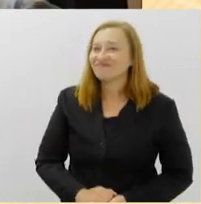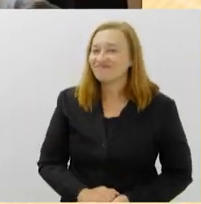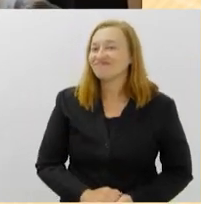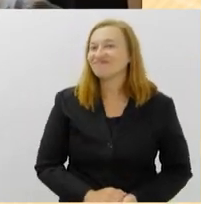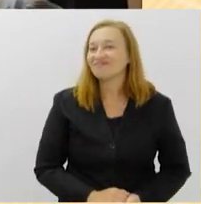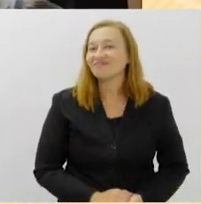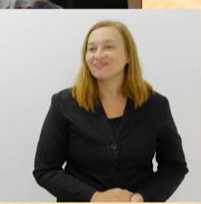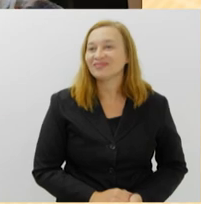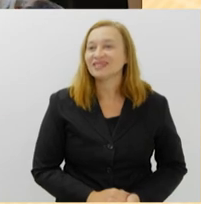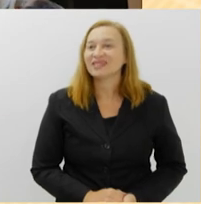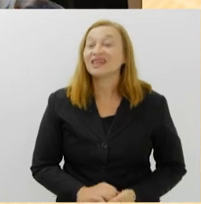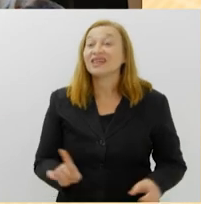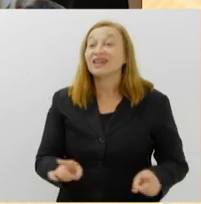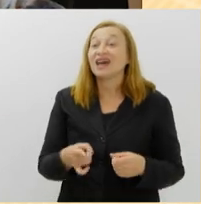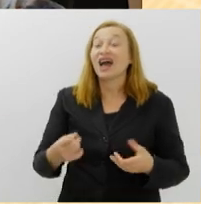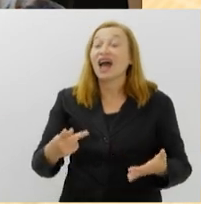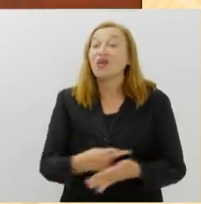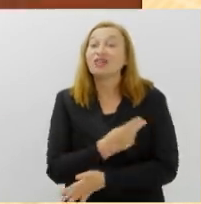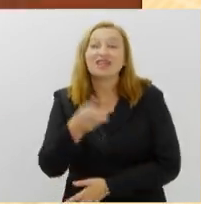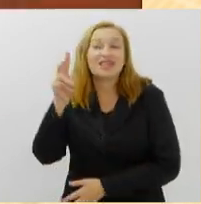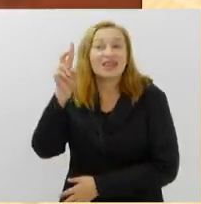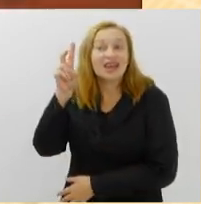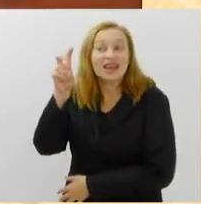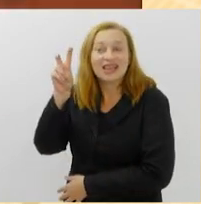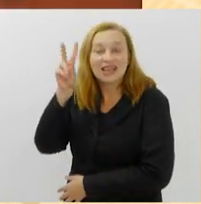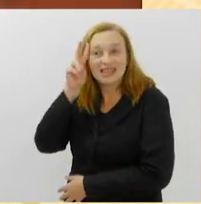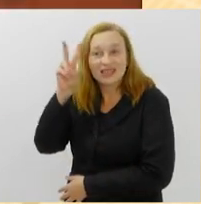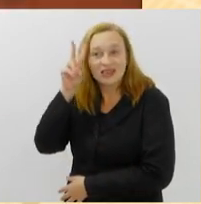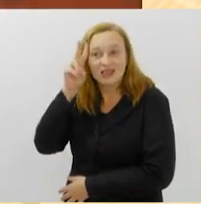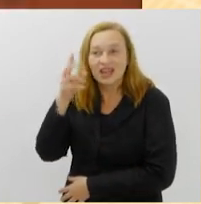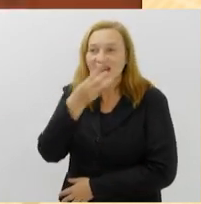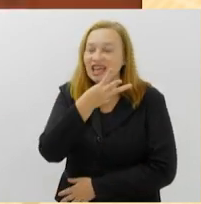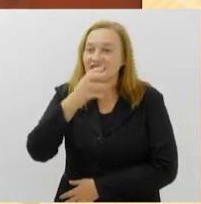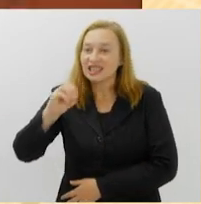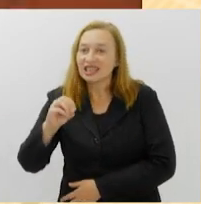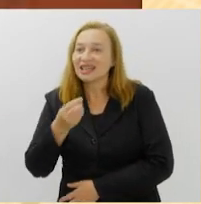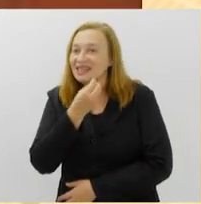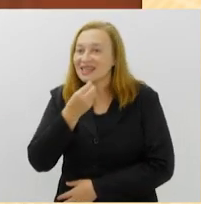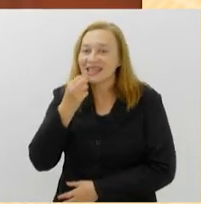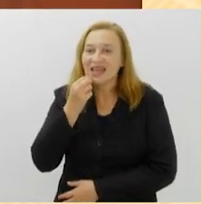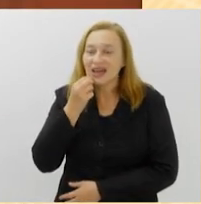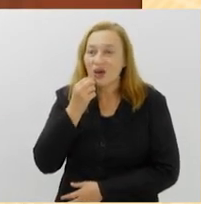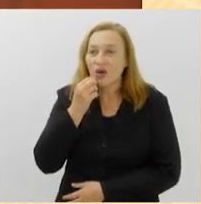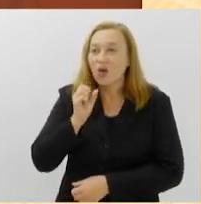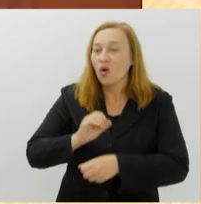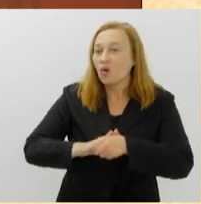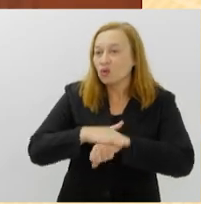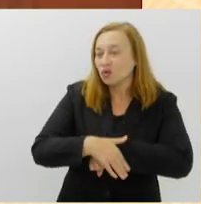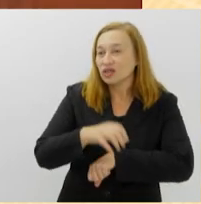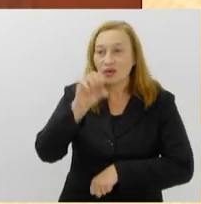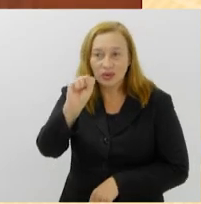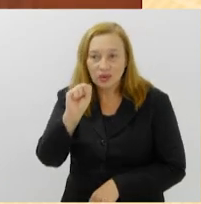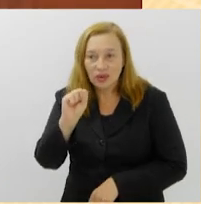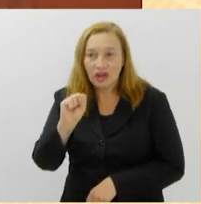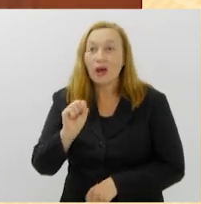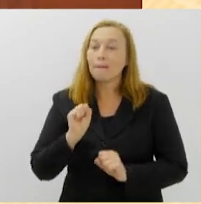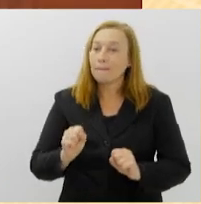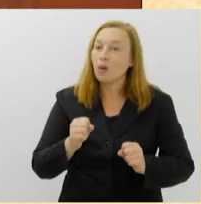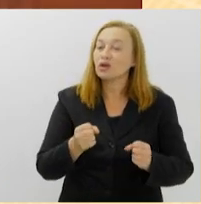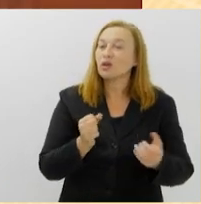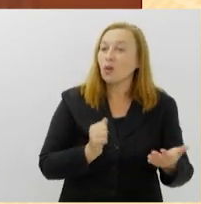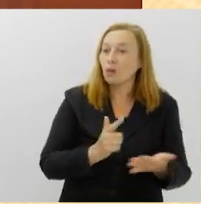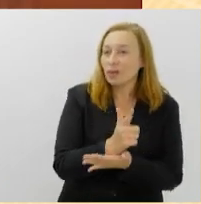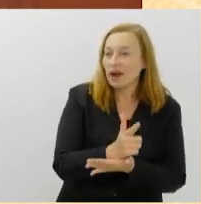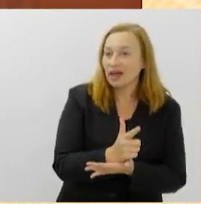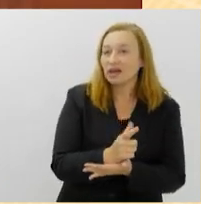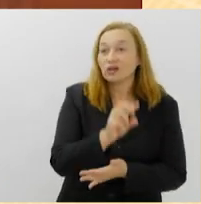O concerto acontece na segunda-feira, dia 30 de setembro, às oito horas da noite. Os ingressos podem ser comprados no site